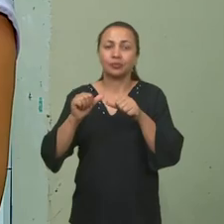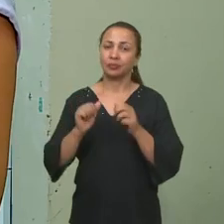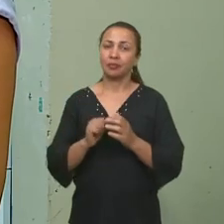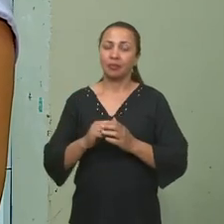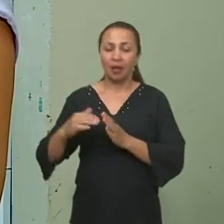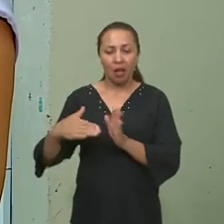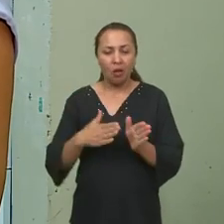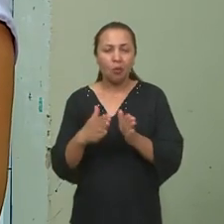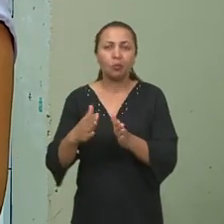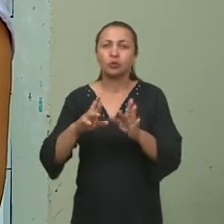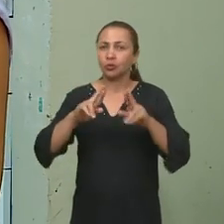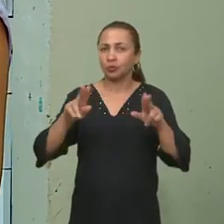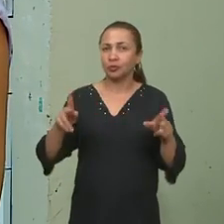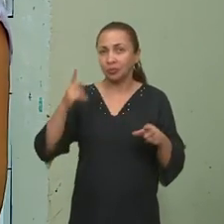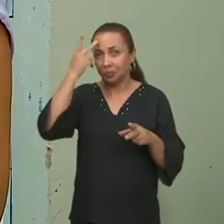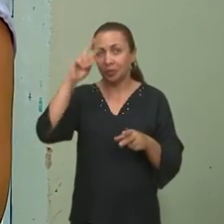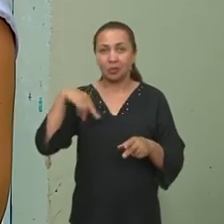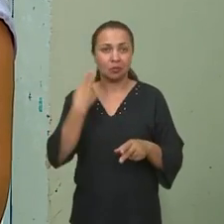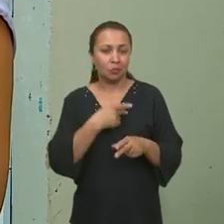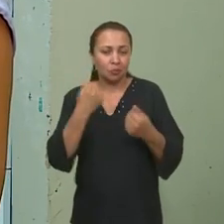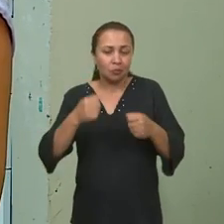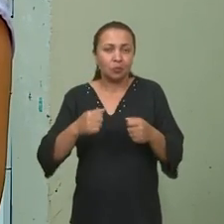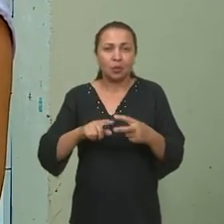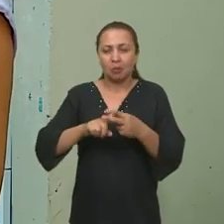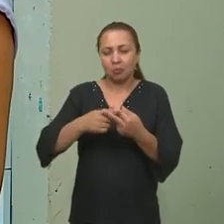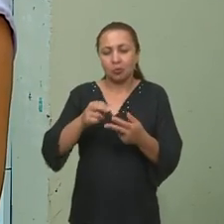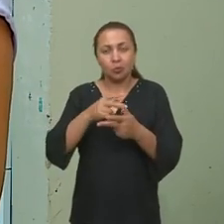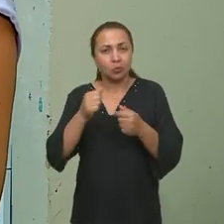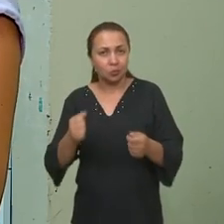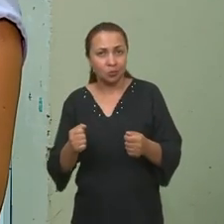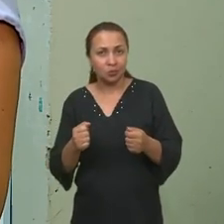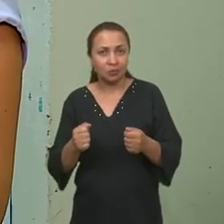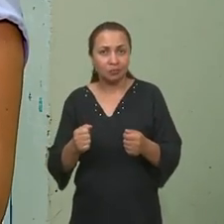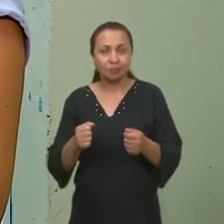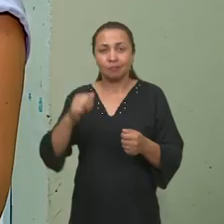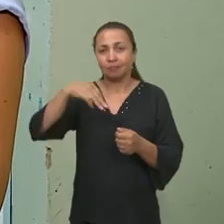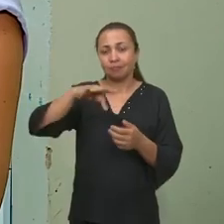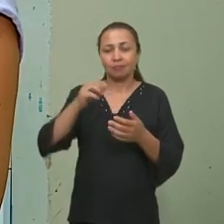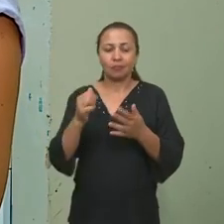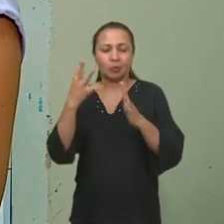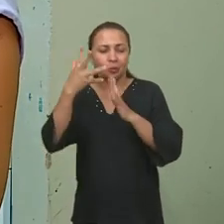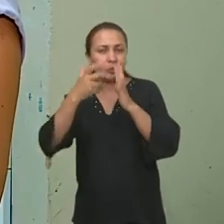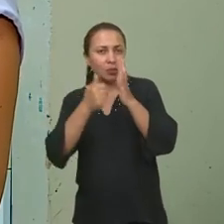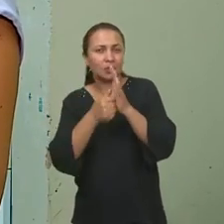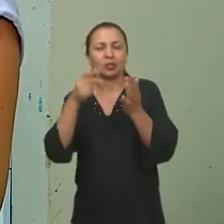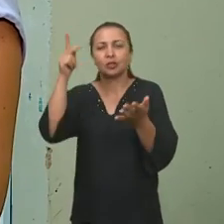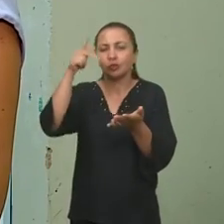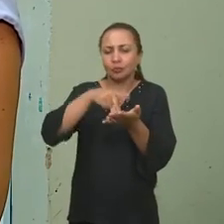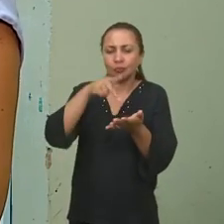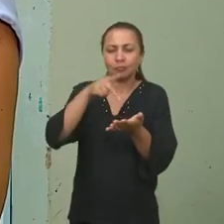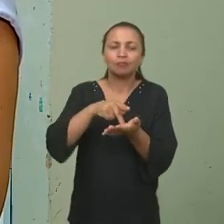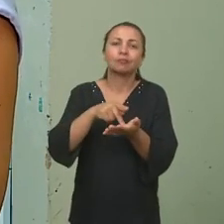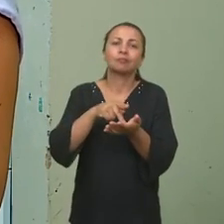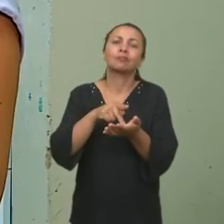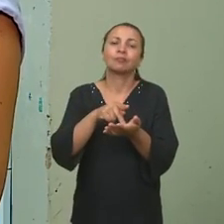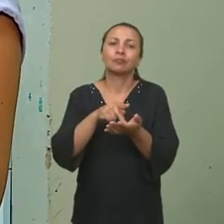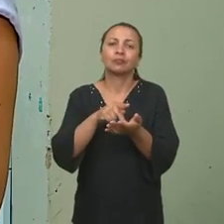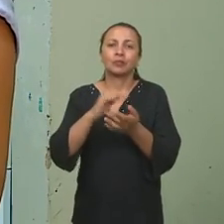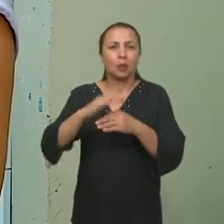essas rotas diferenciadas, para que a gente possa produzir materiais com características realmente